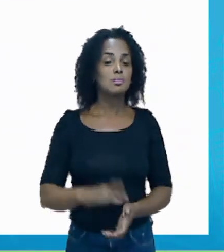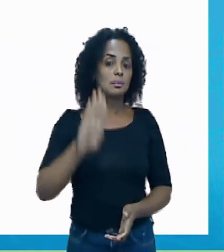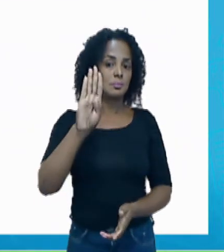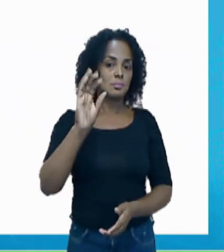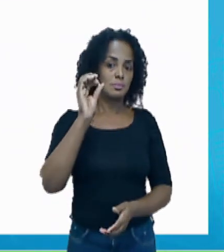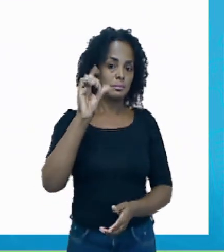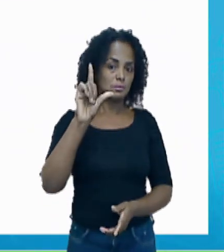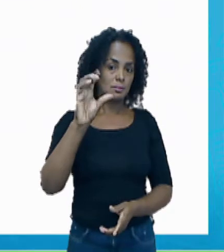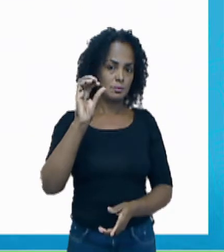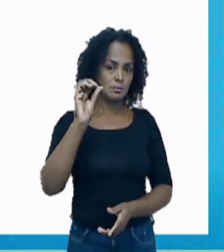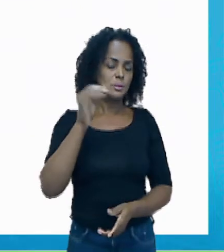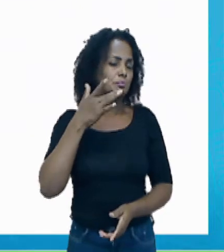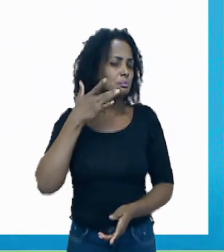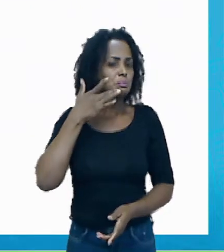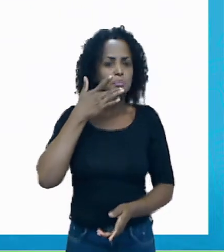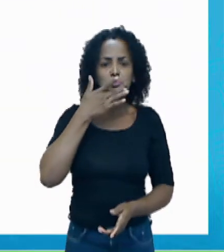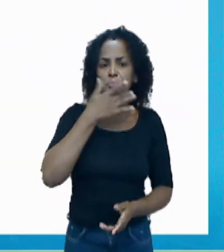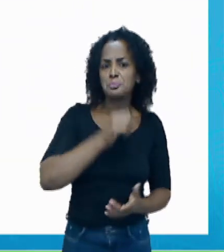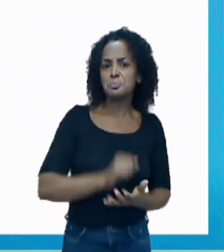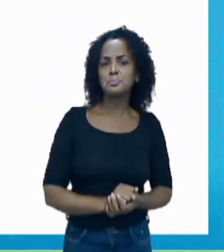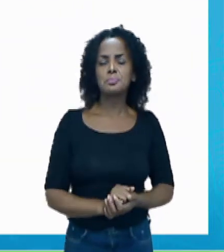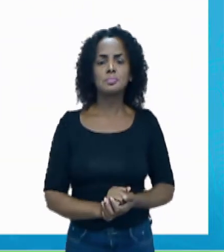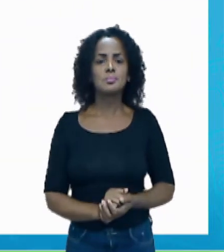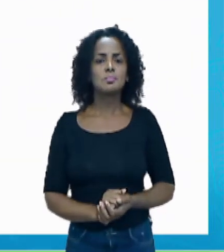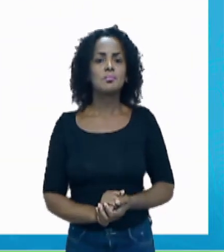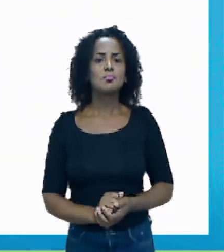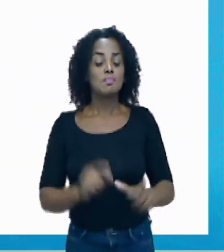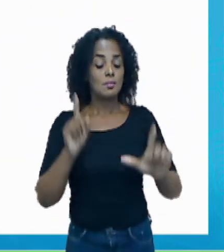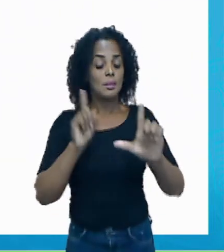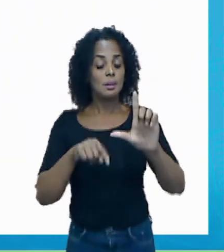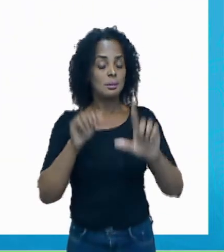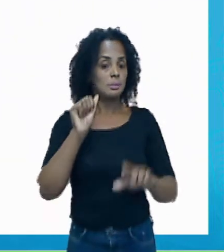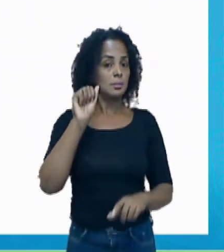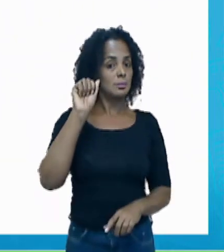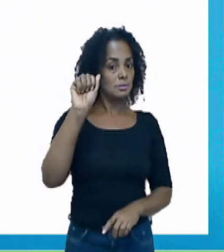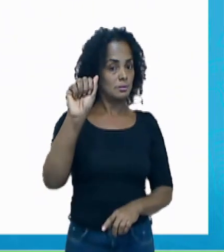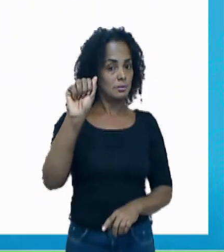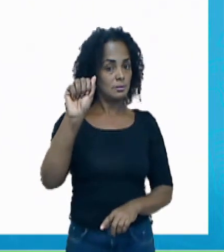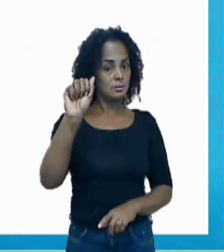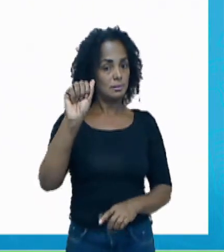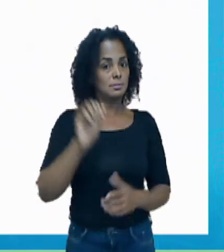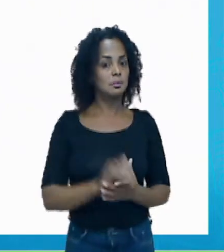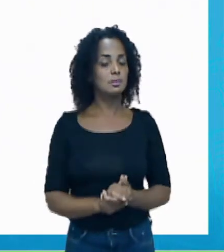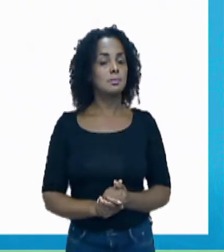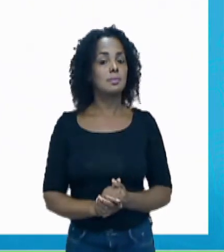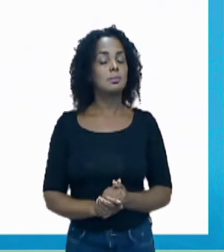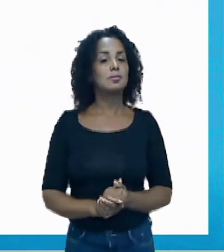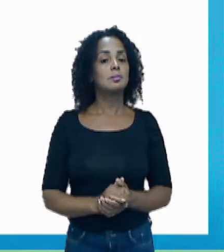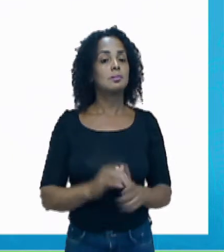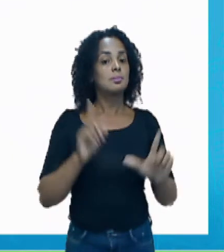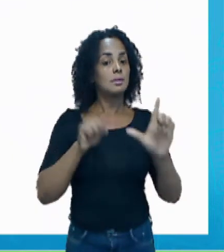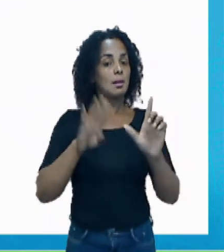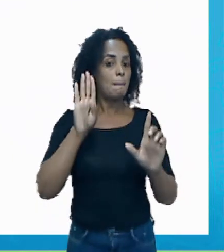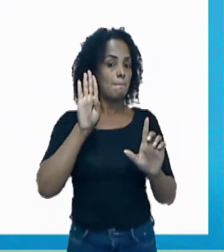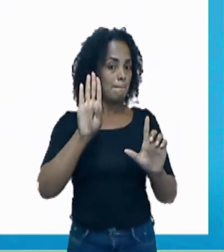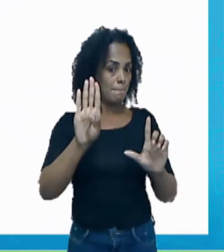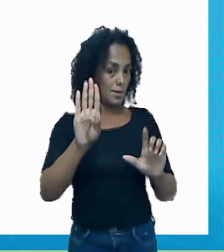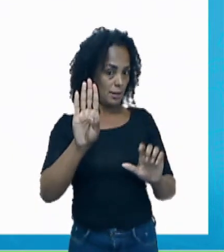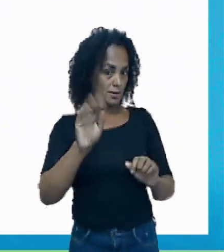Bolo, não é mesmo? Letra A. Tente ler. Letra B.